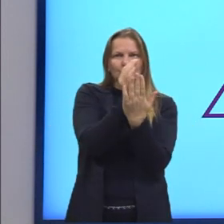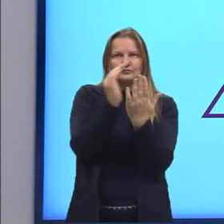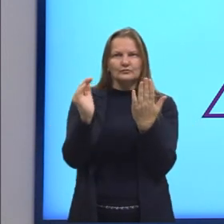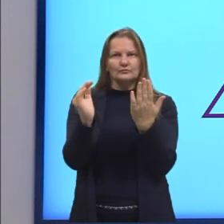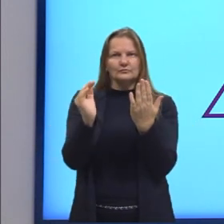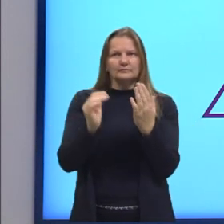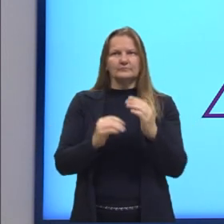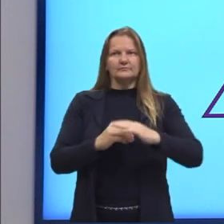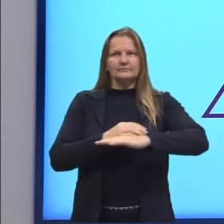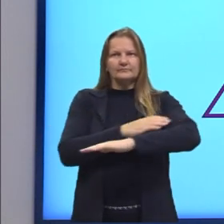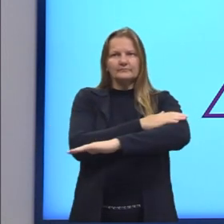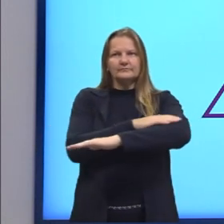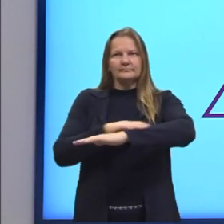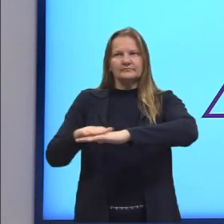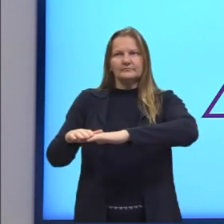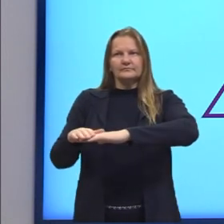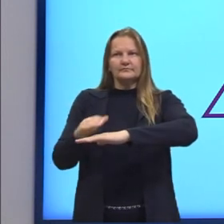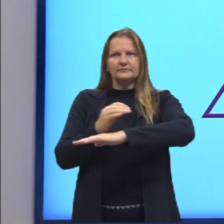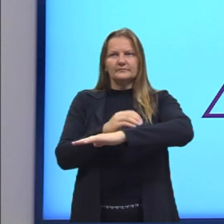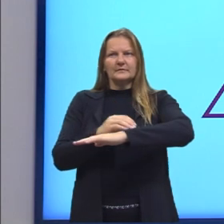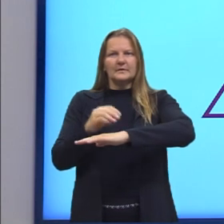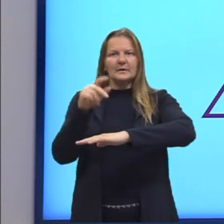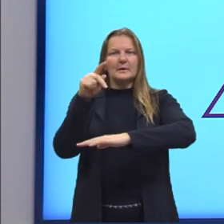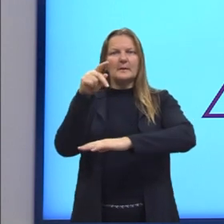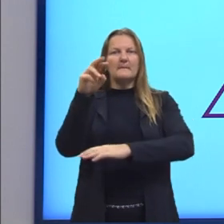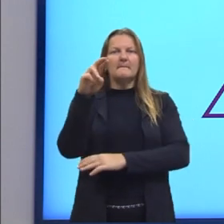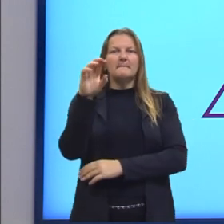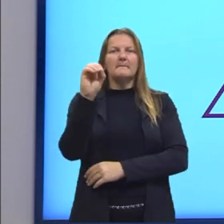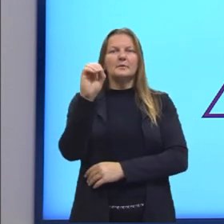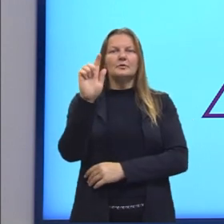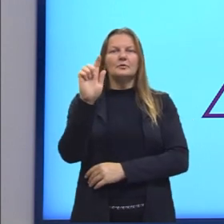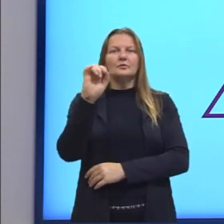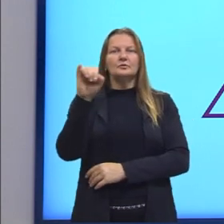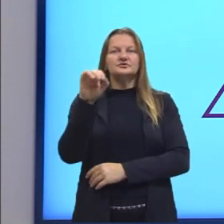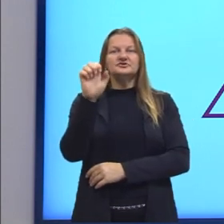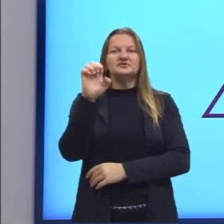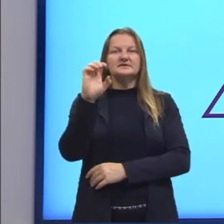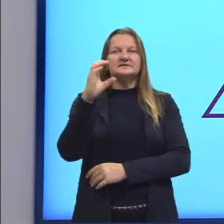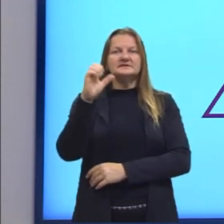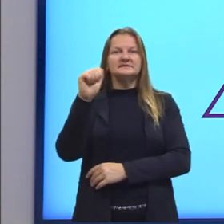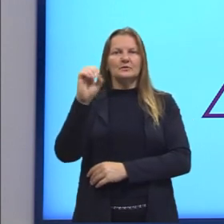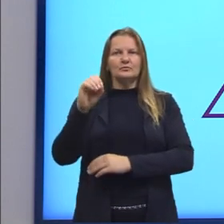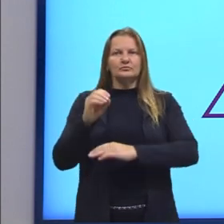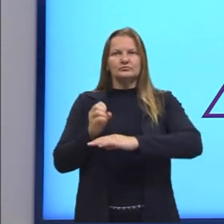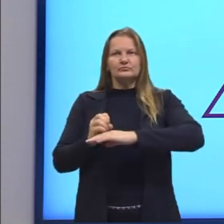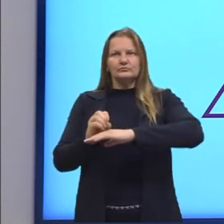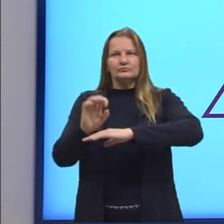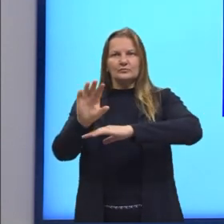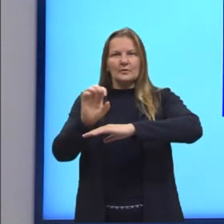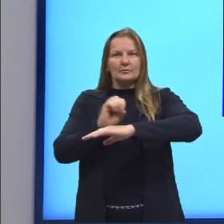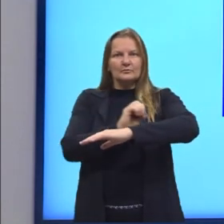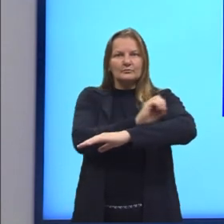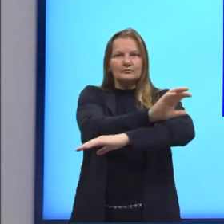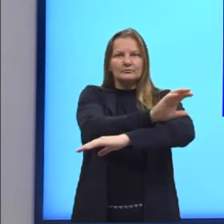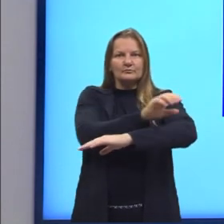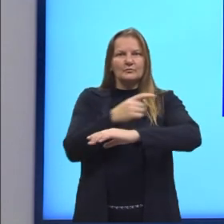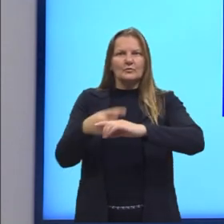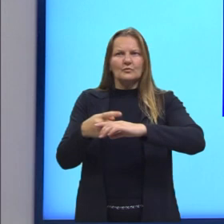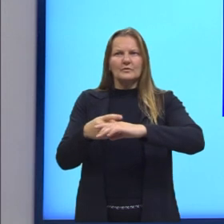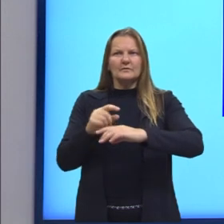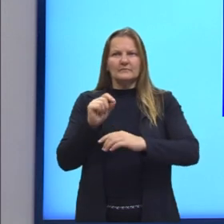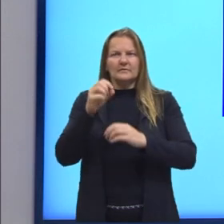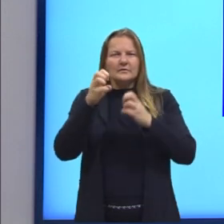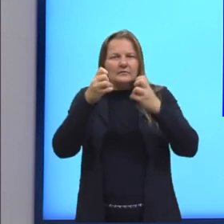segmentos, eles recebem o nome de projeção. Como é que nós podemos entender a projeção?